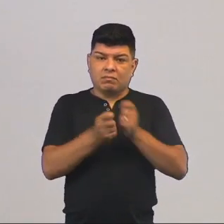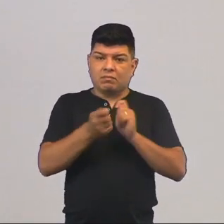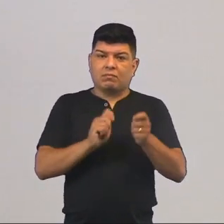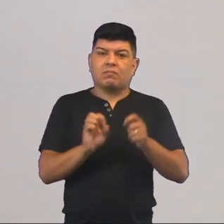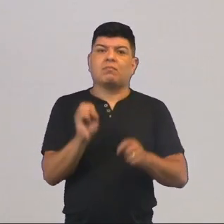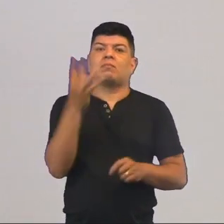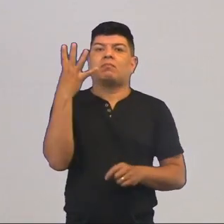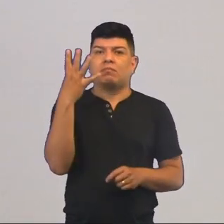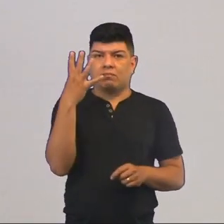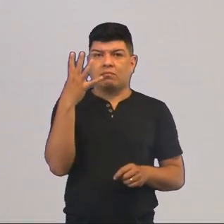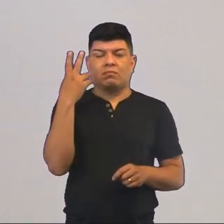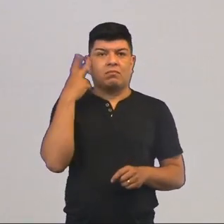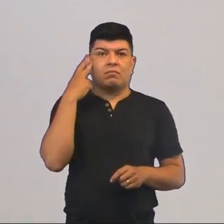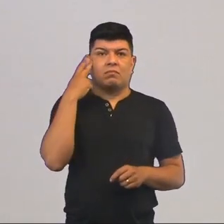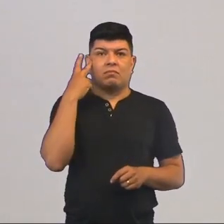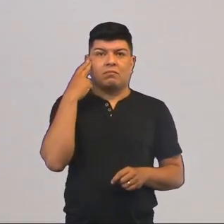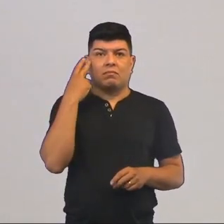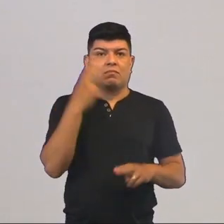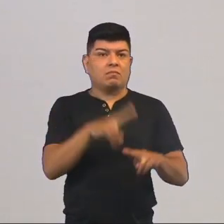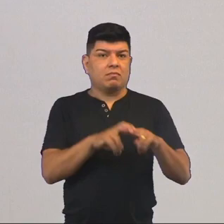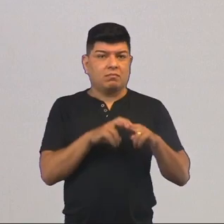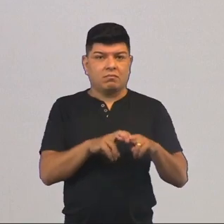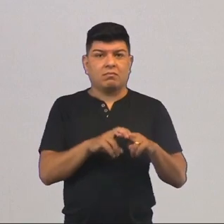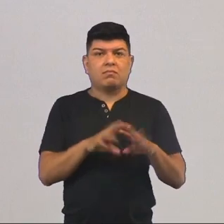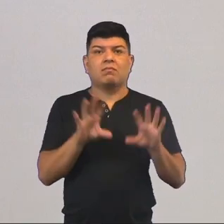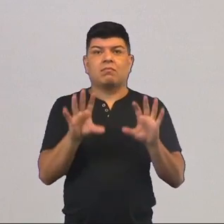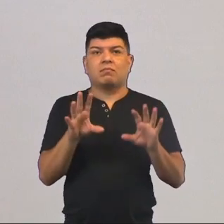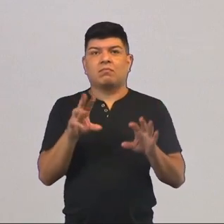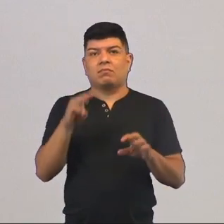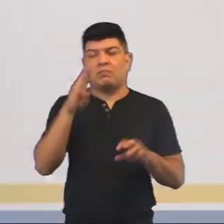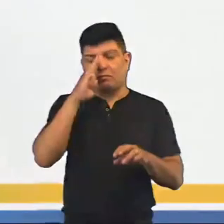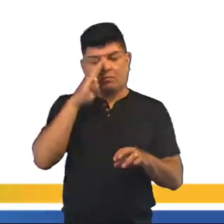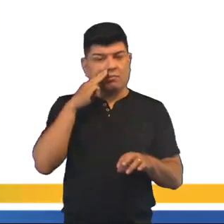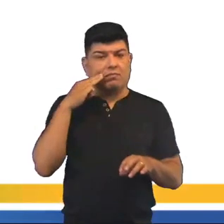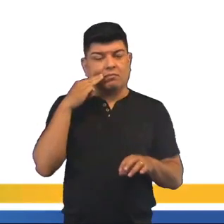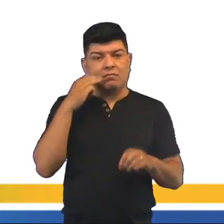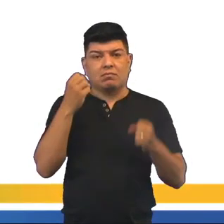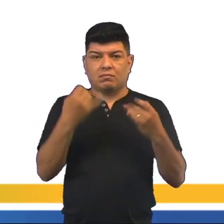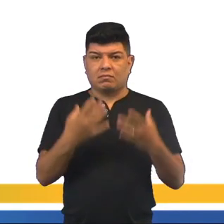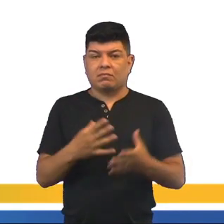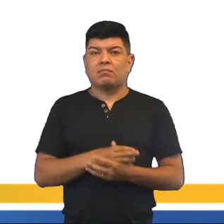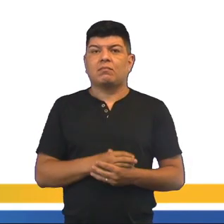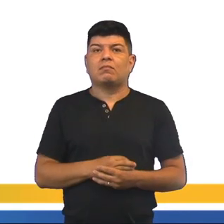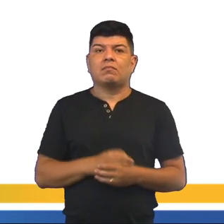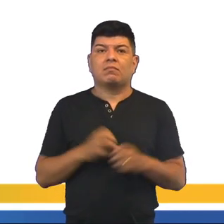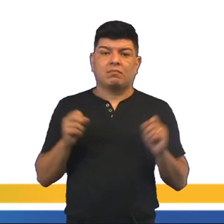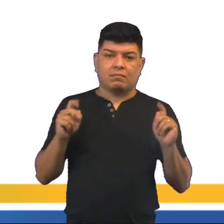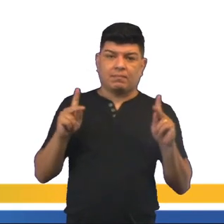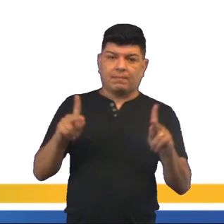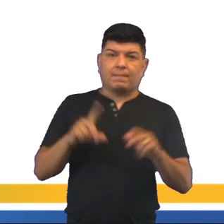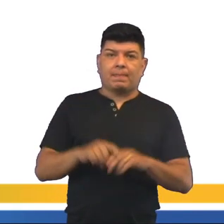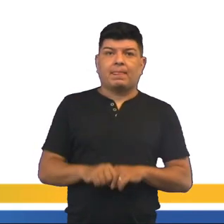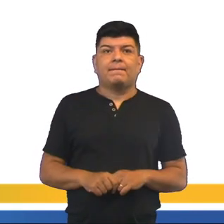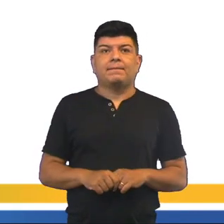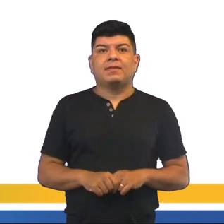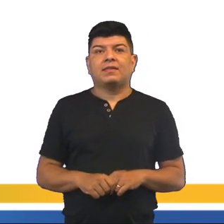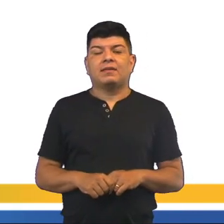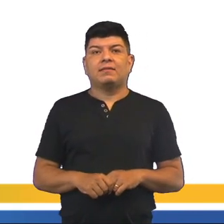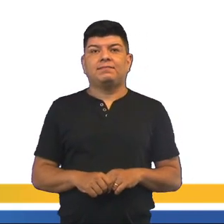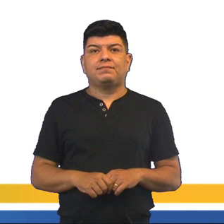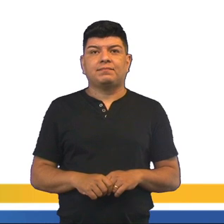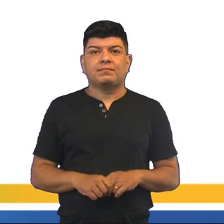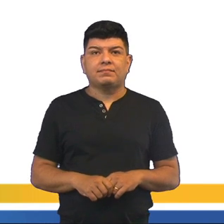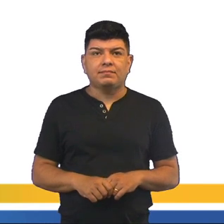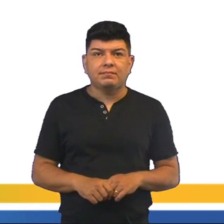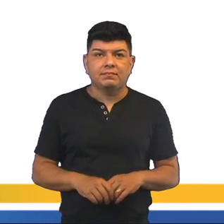acontecerá naturalmente. É isto que a teoria marxista está dizendo. Ok? Aí,